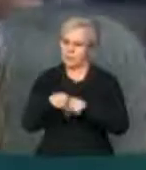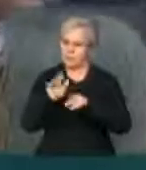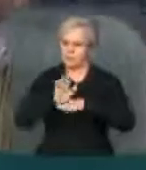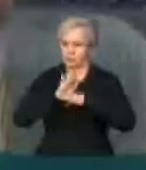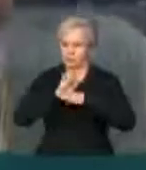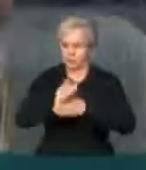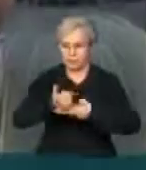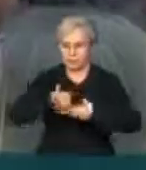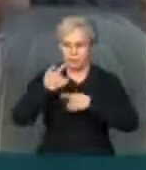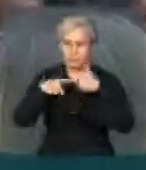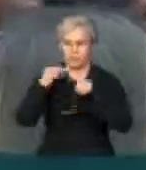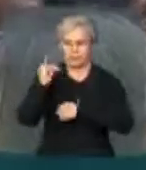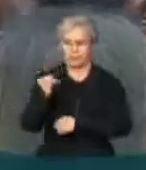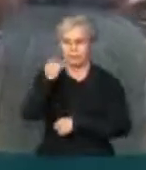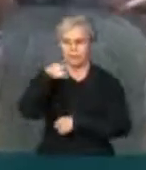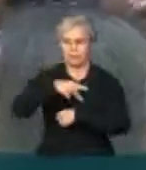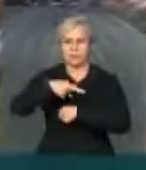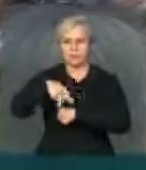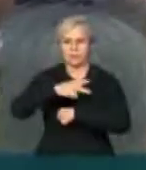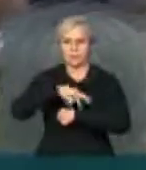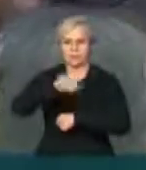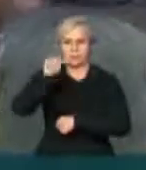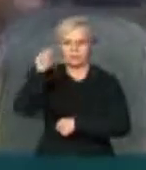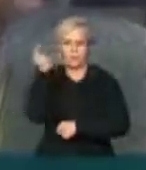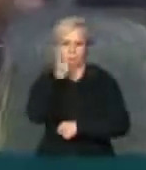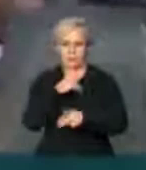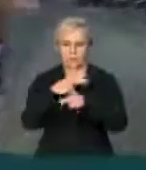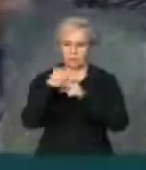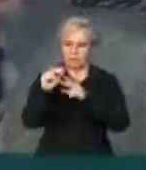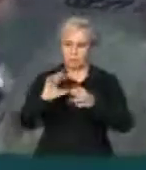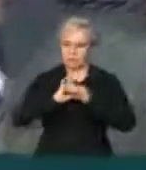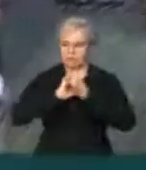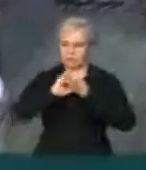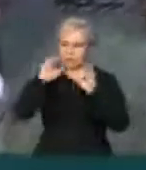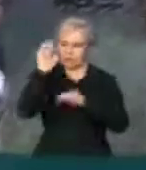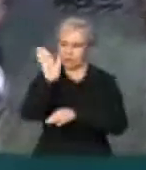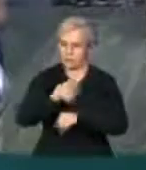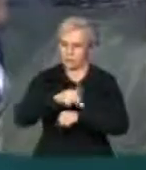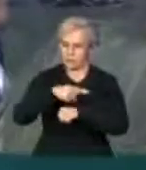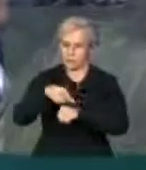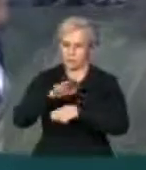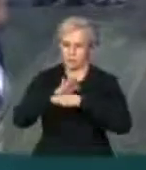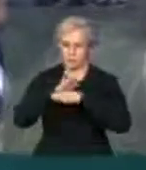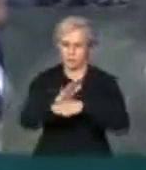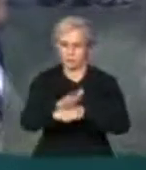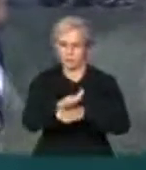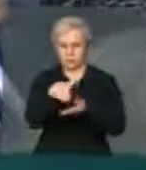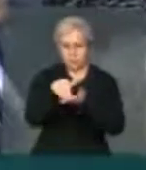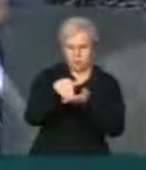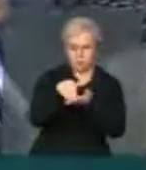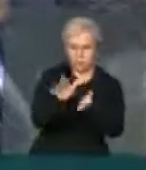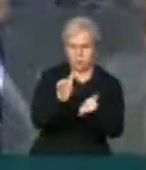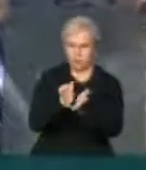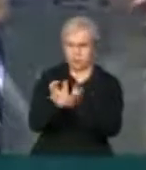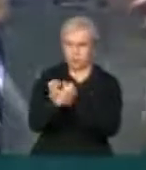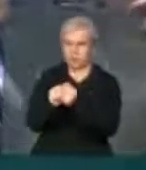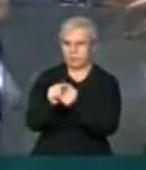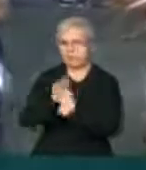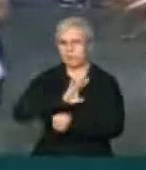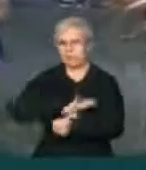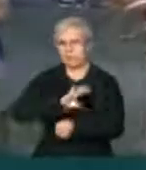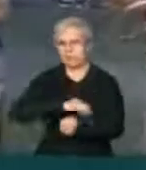para o país desde a época da conquista da independência do Brasil, ajudando a expulsar as canhoneiras portuguesas fundeadas do Rio